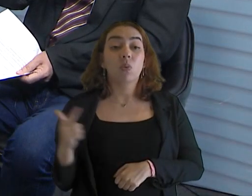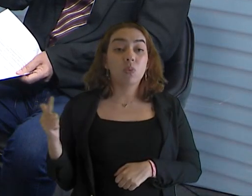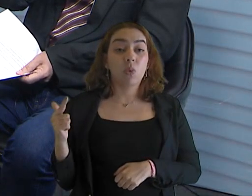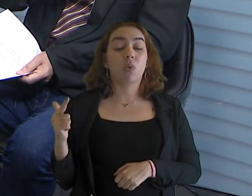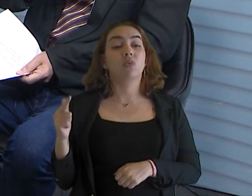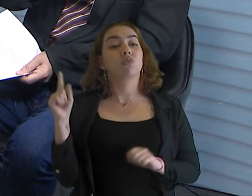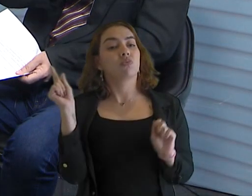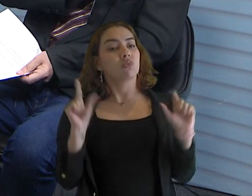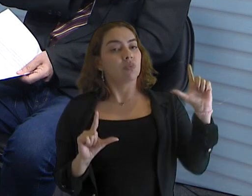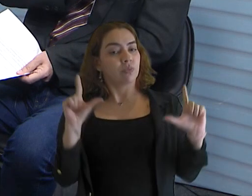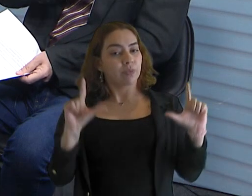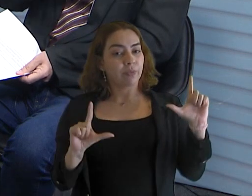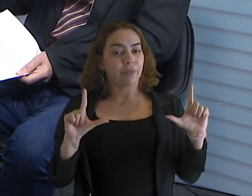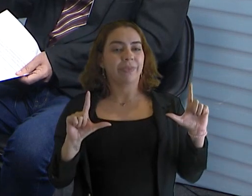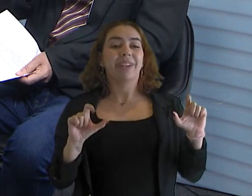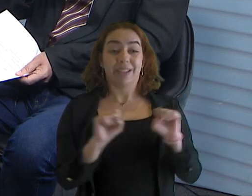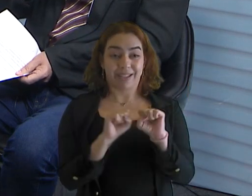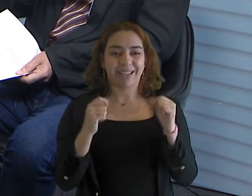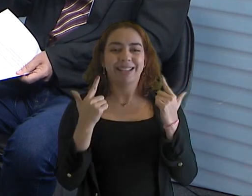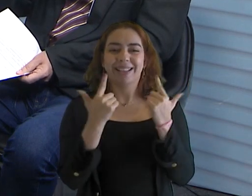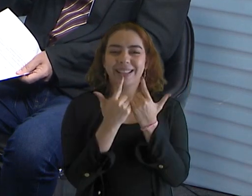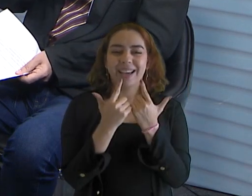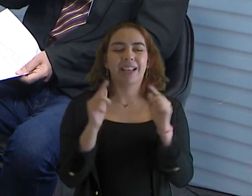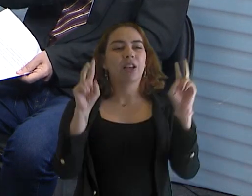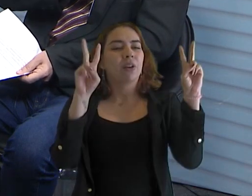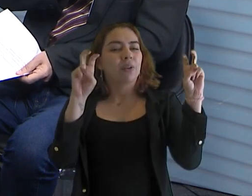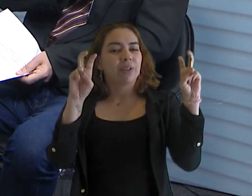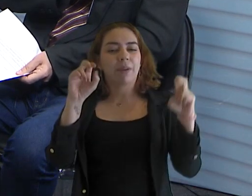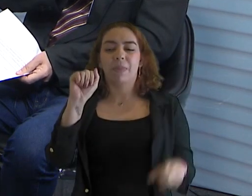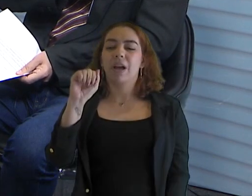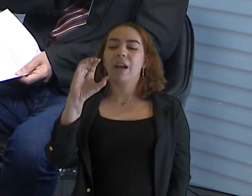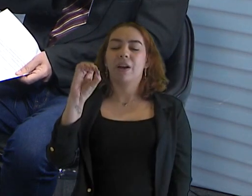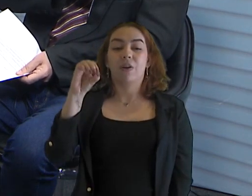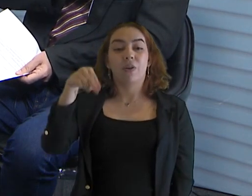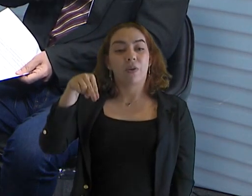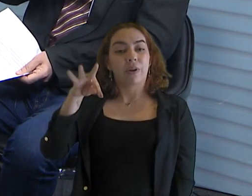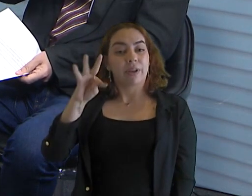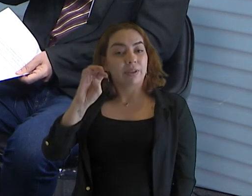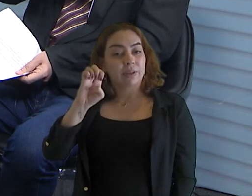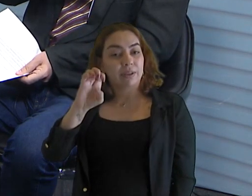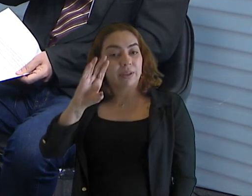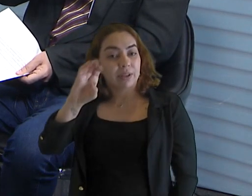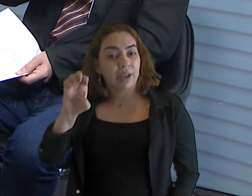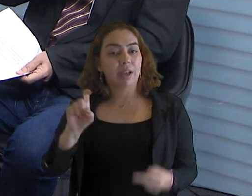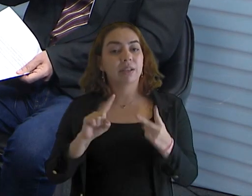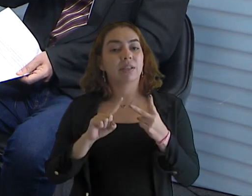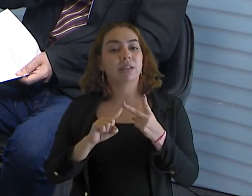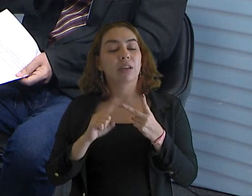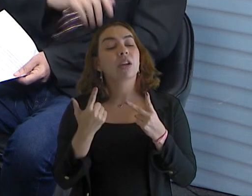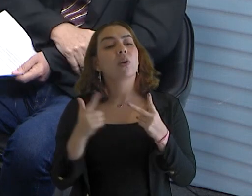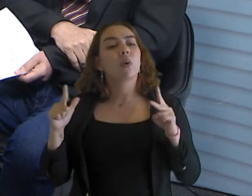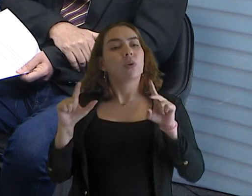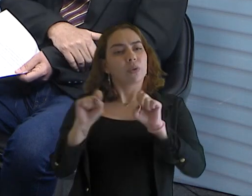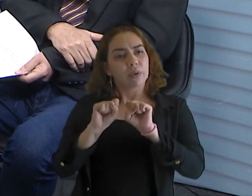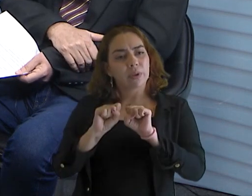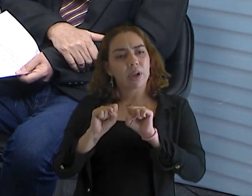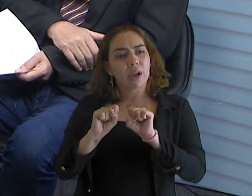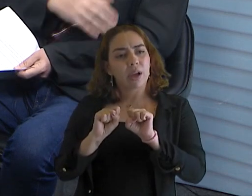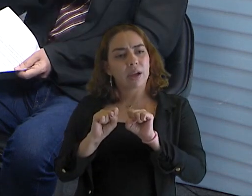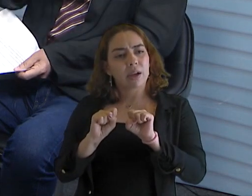na TV Assembleia e passa também nas rádios. Sim. Inclusive na rádio lá da Câmara tem o horário lá, é muito legal,